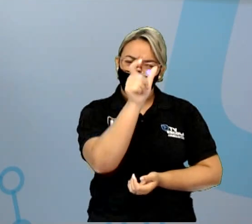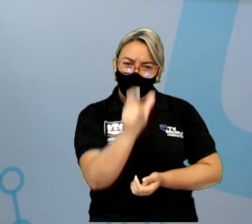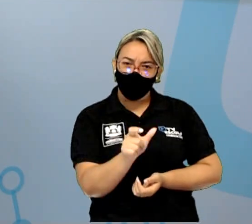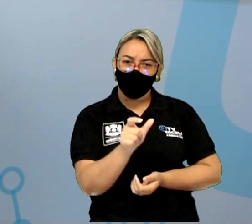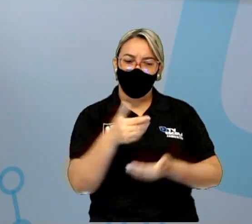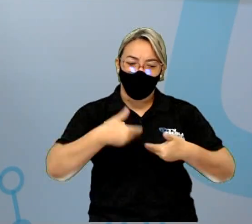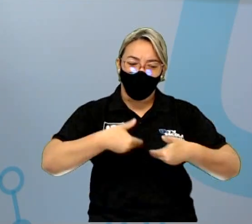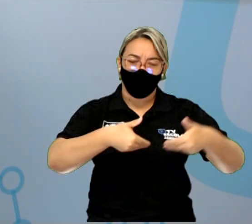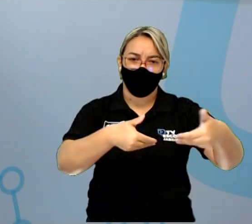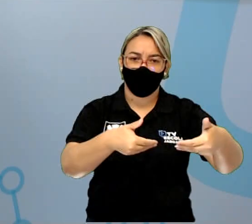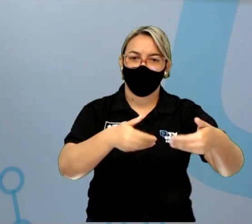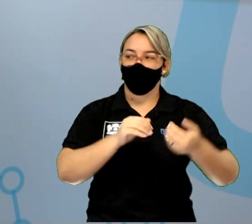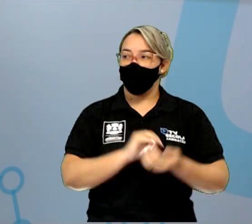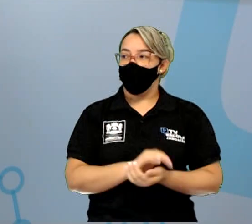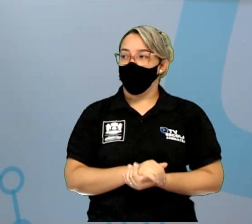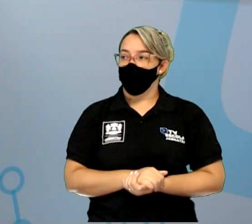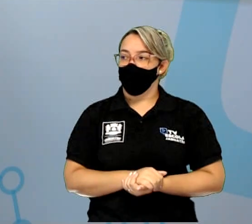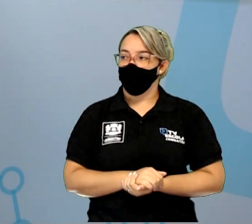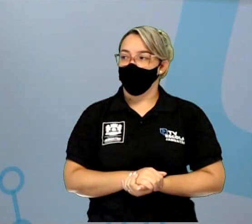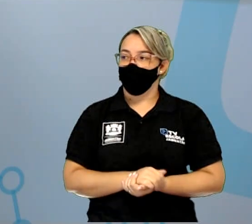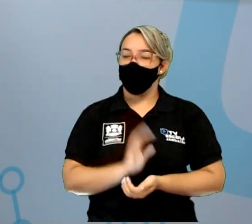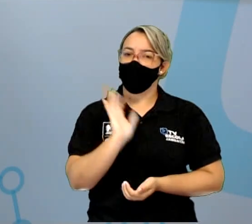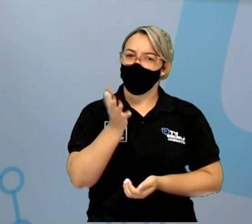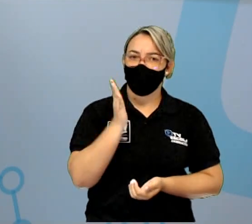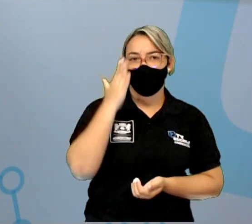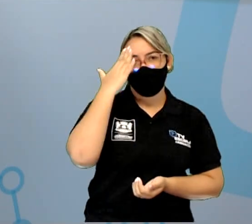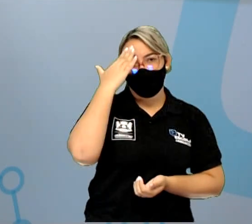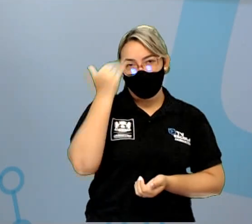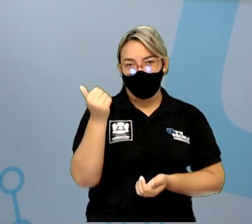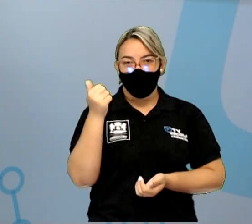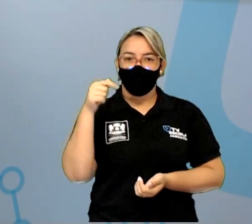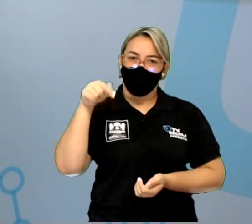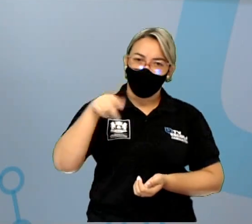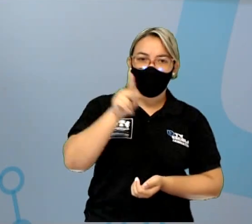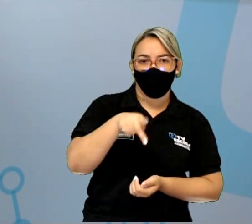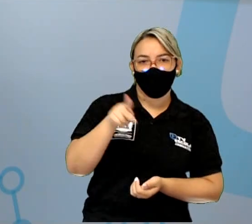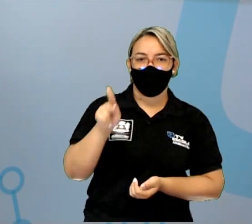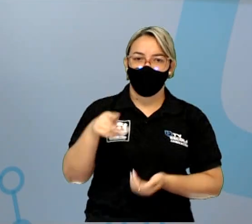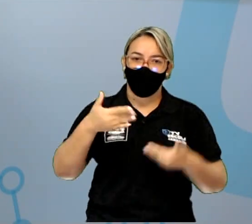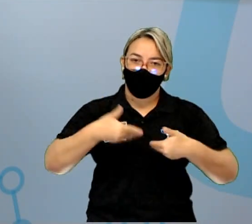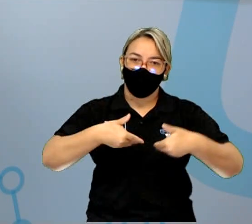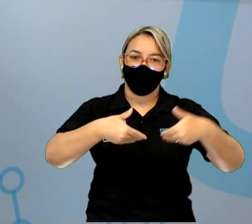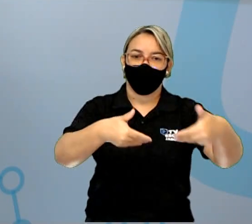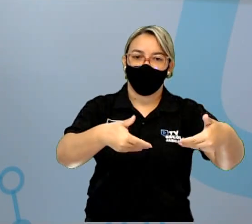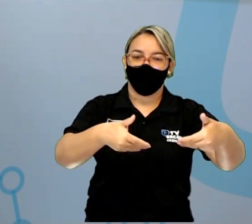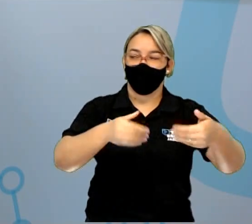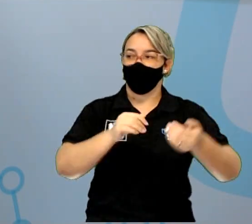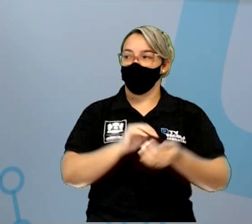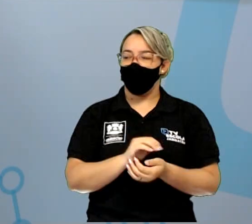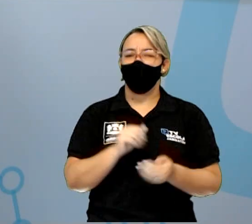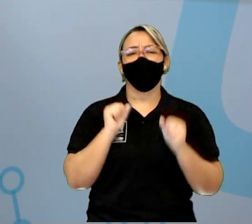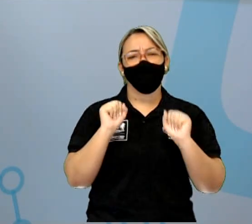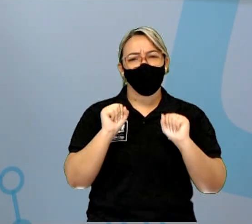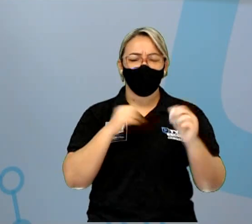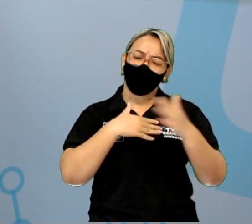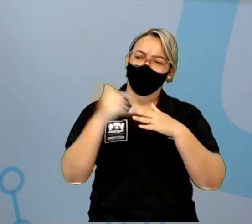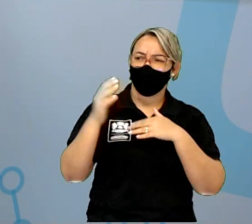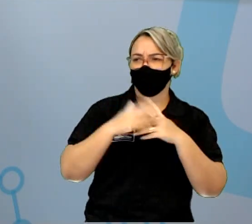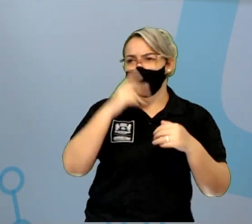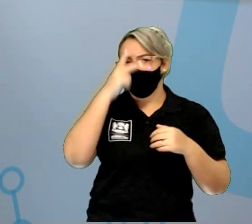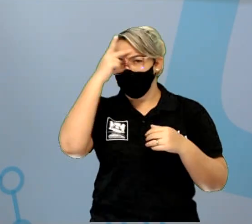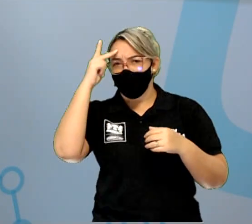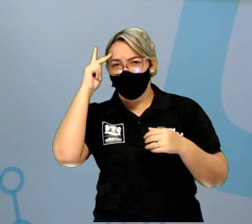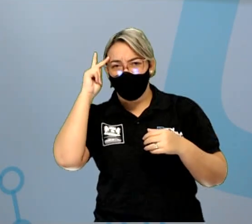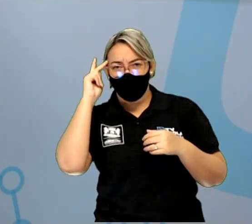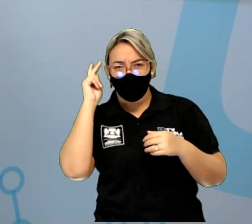convidando. E aí, a gente já sabe que a convidada sou eu, tá? Mas esse convite aqui pode ser para qualquer pessoa. É só